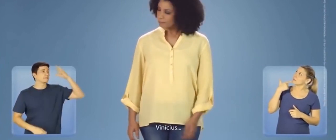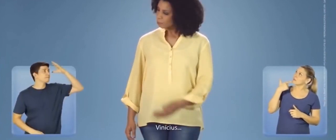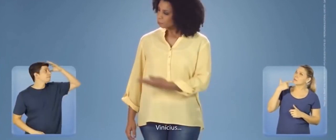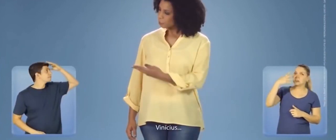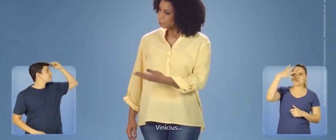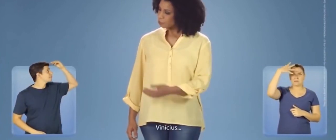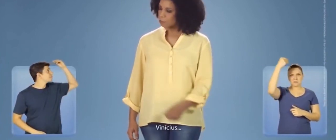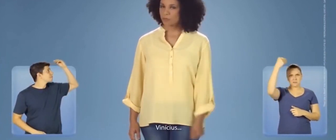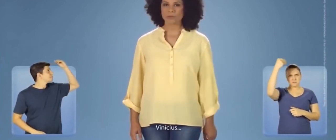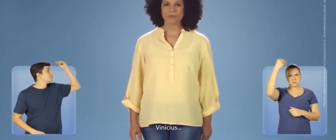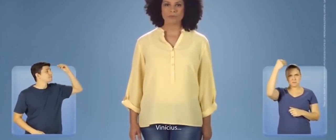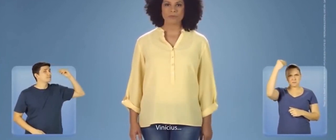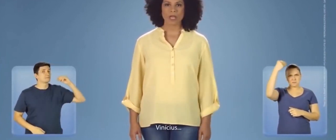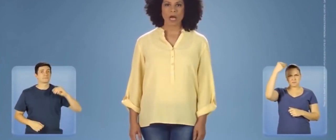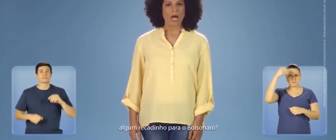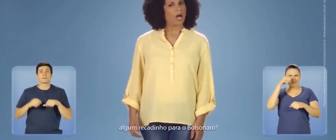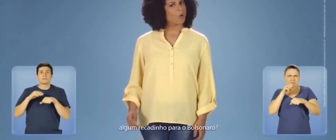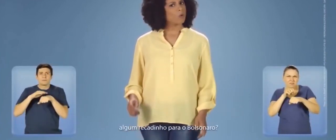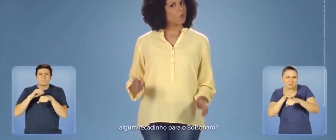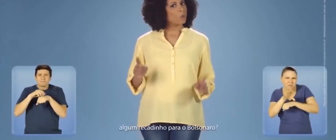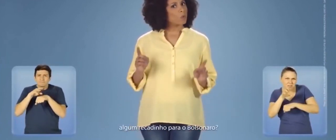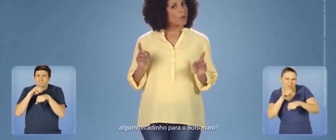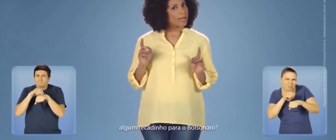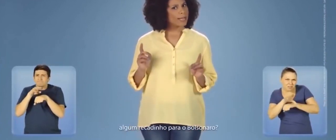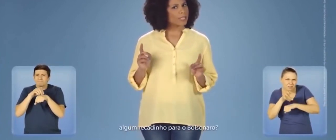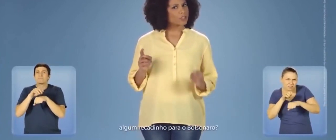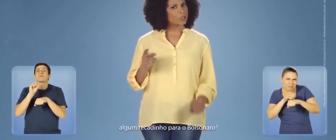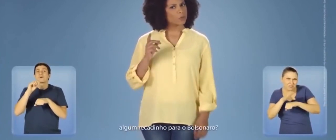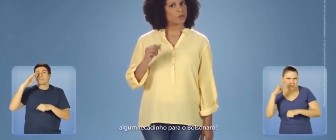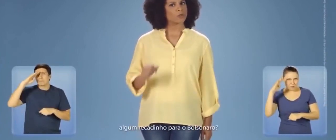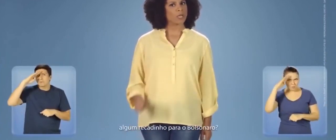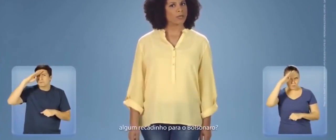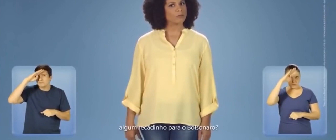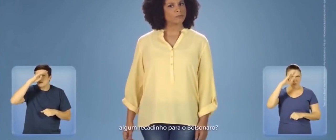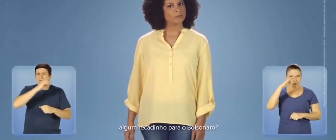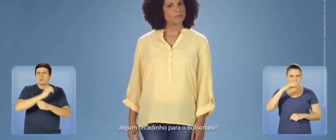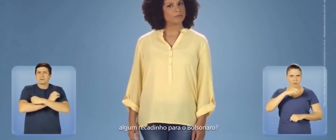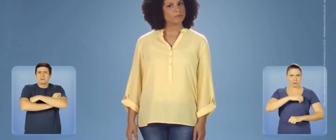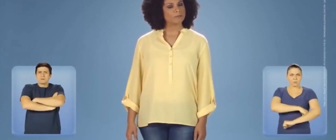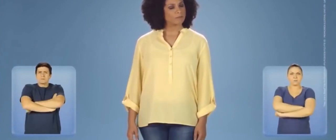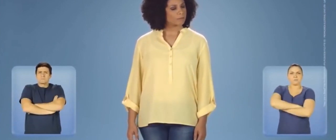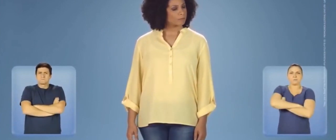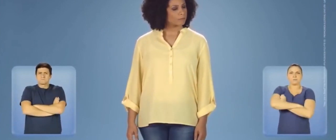Amanda, Vinícius, algum recadinho para o Bolsonaro?